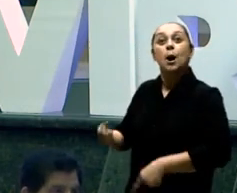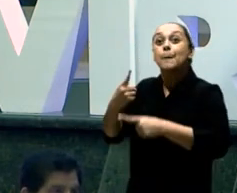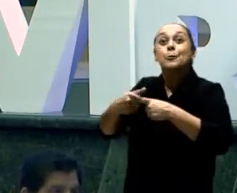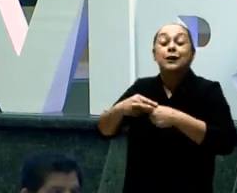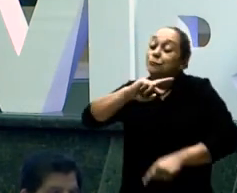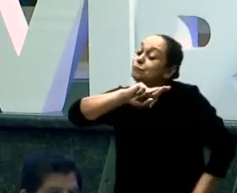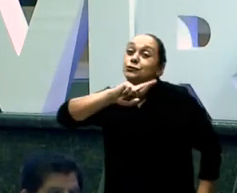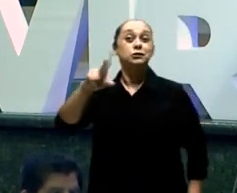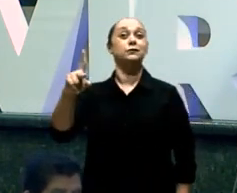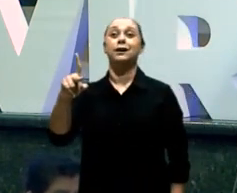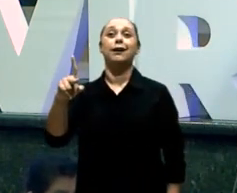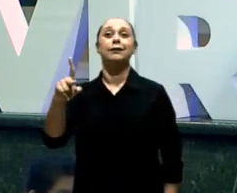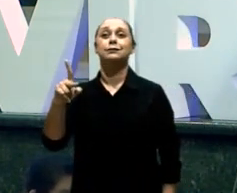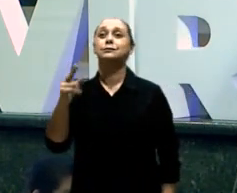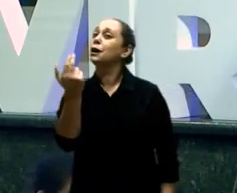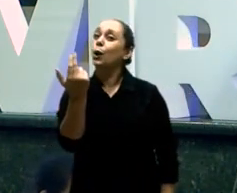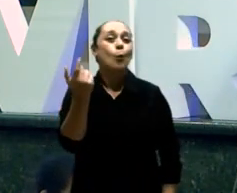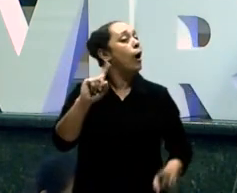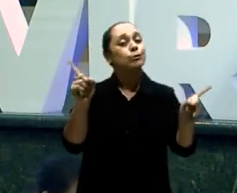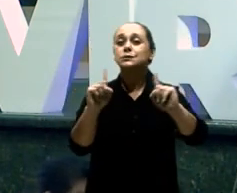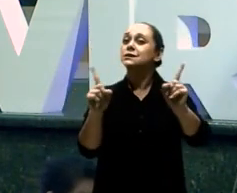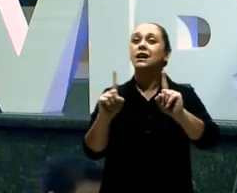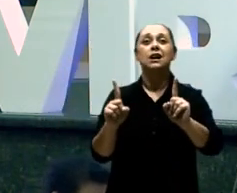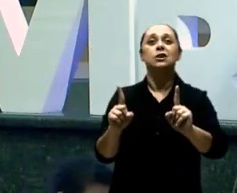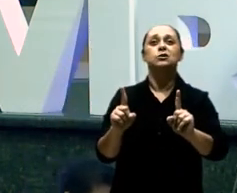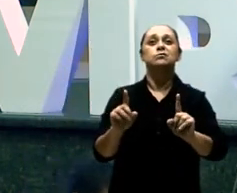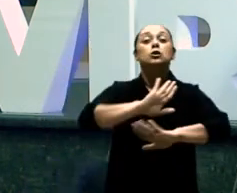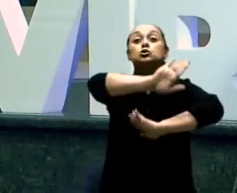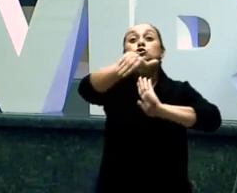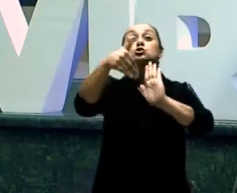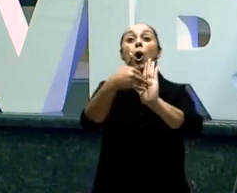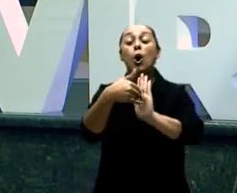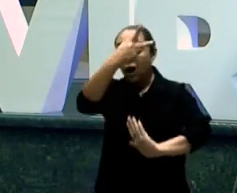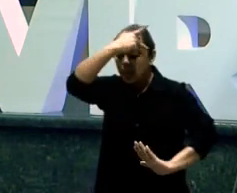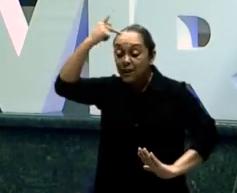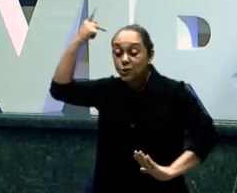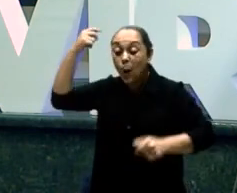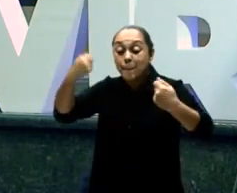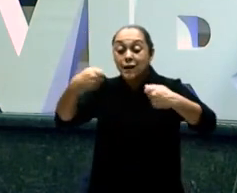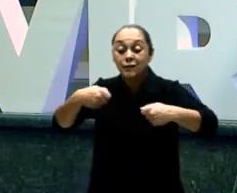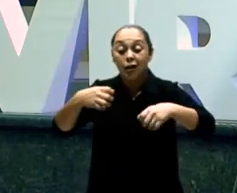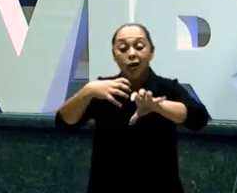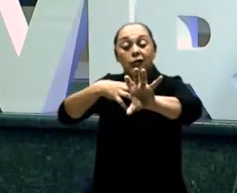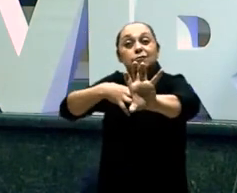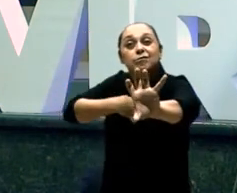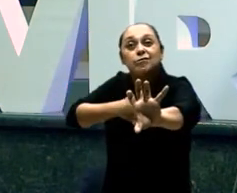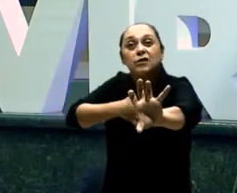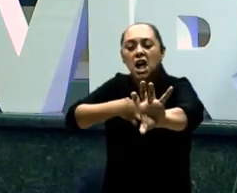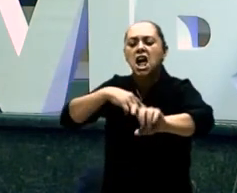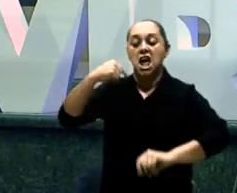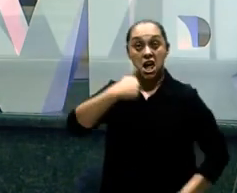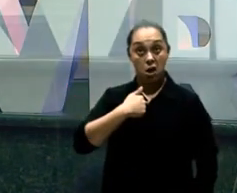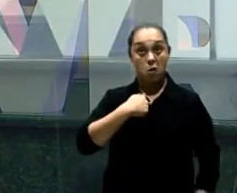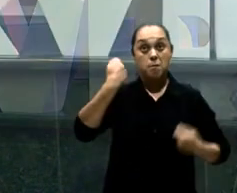cozinheiro Precisa de um caçador E todo caçador Precisa de um Cozinheiro Então você fica tranquilo Deus vai te